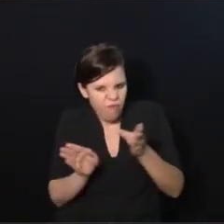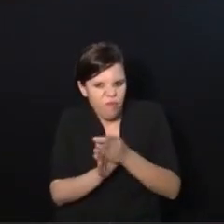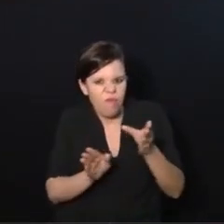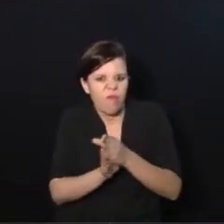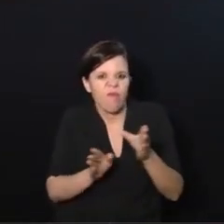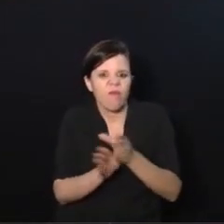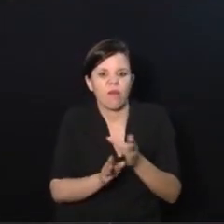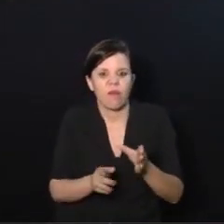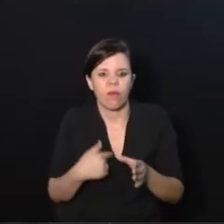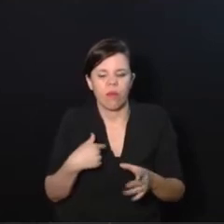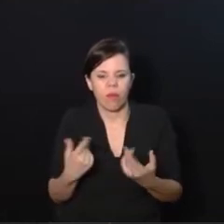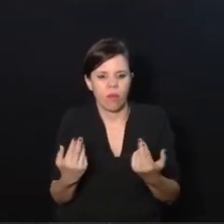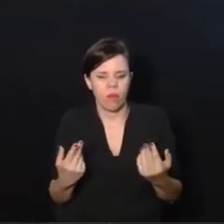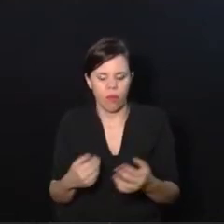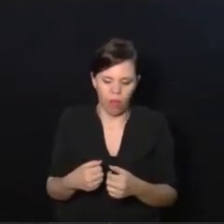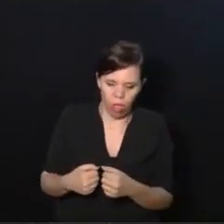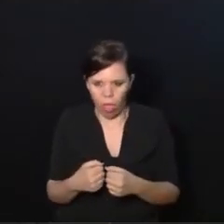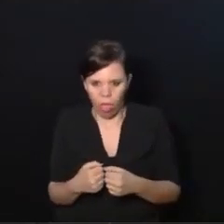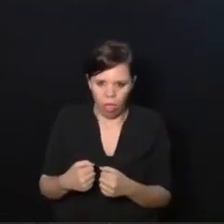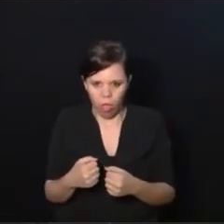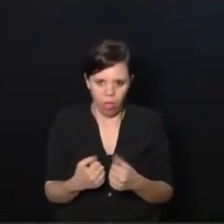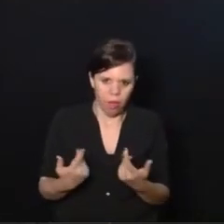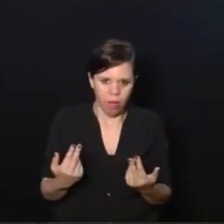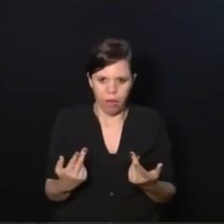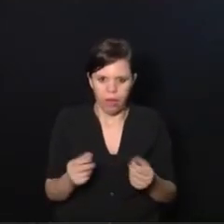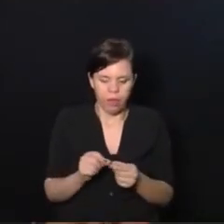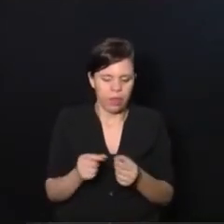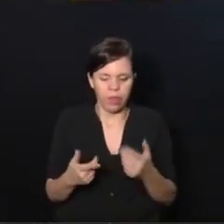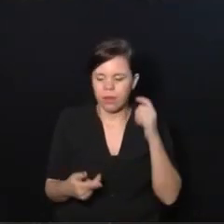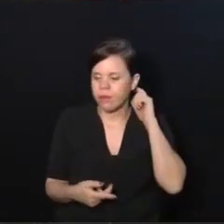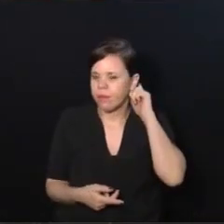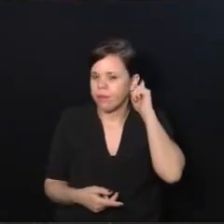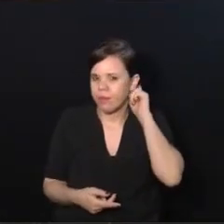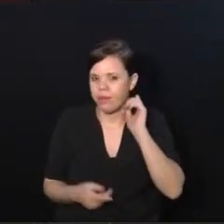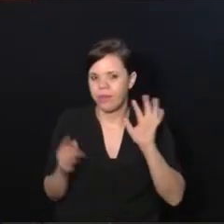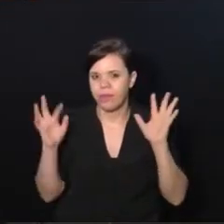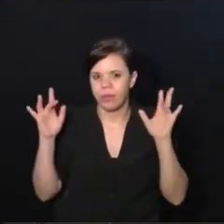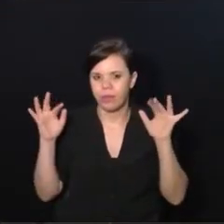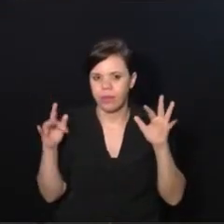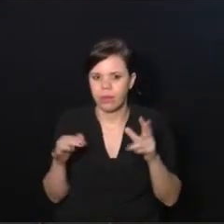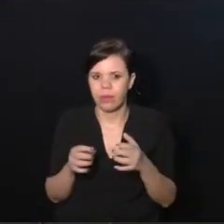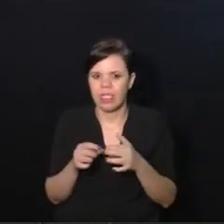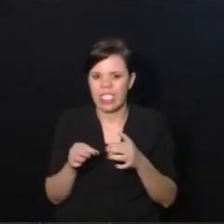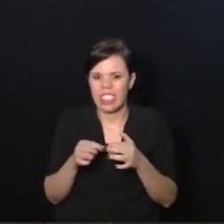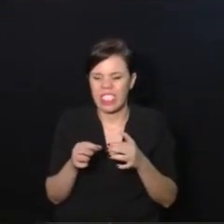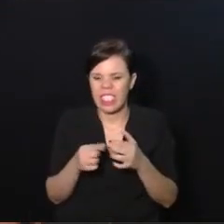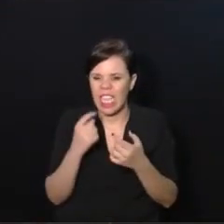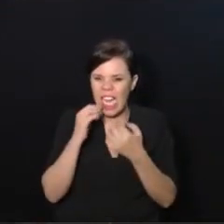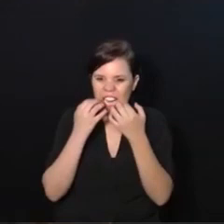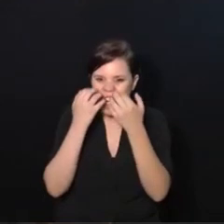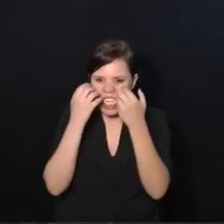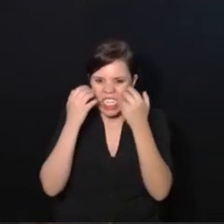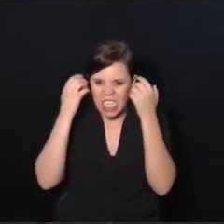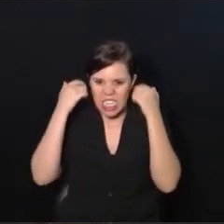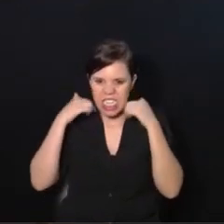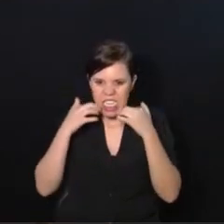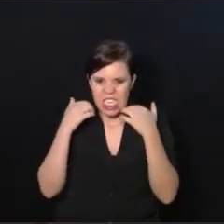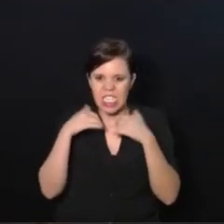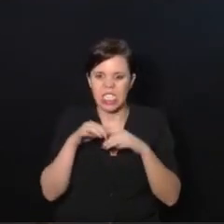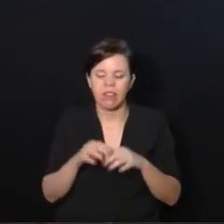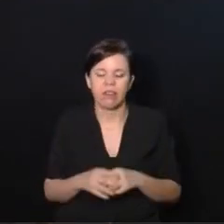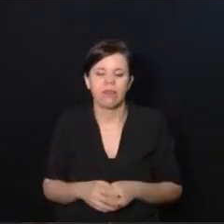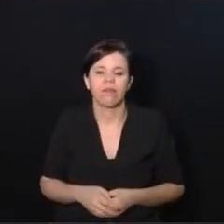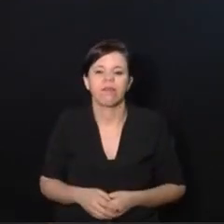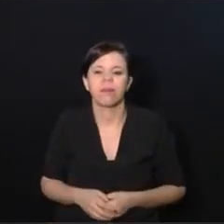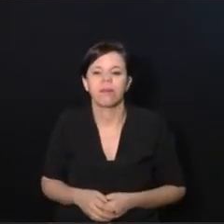Estaria aqui me balançando, estaria, sei lá, fazendo qualquer coisa. mexendo nos dedos, rebentando as unhas, enfiando o dedo na boca, no olho, no nariz, na orelha.